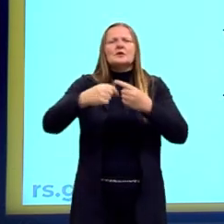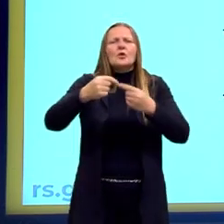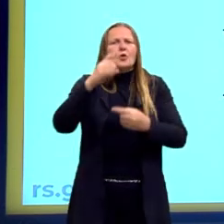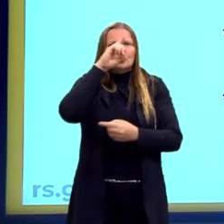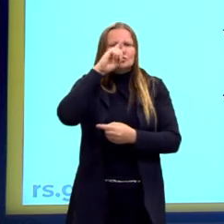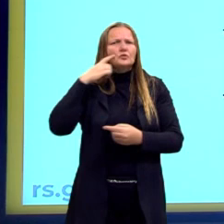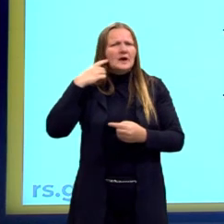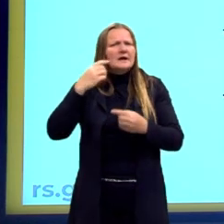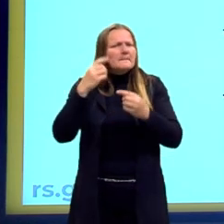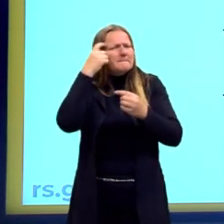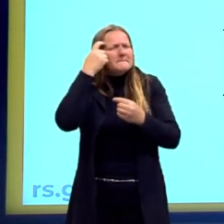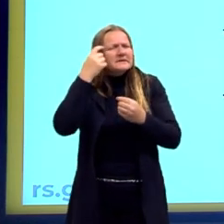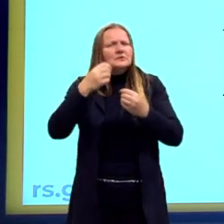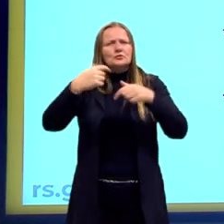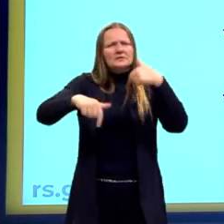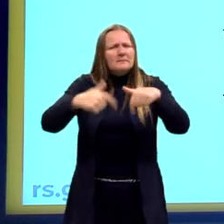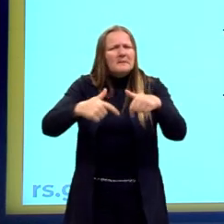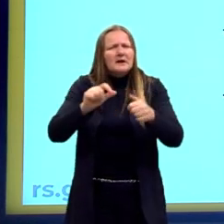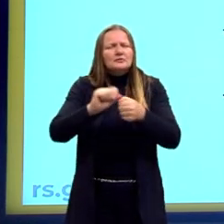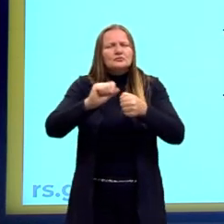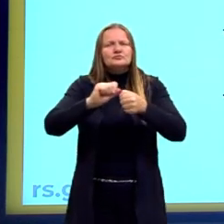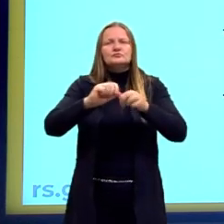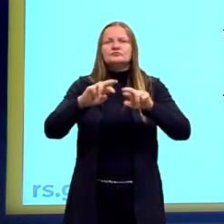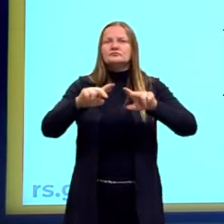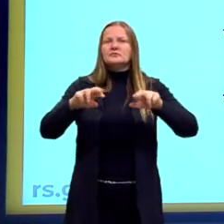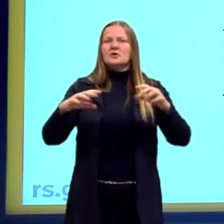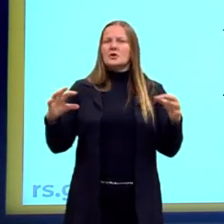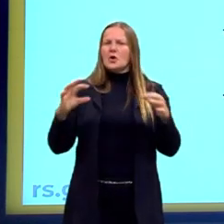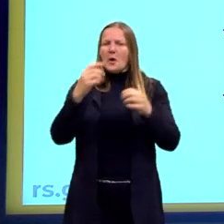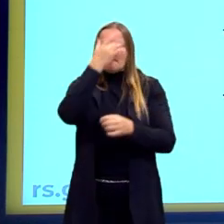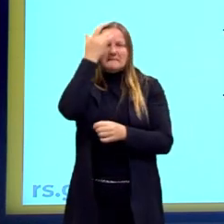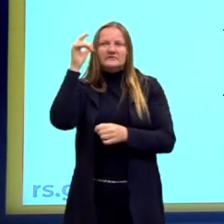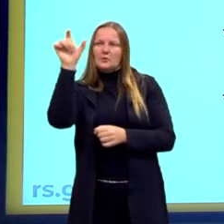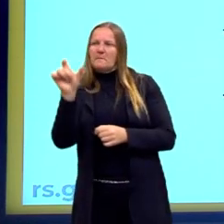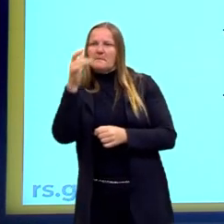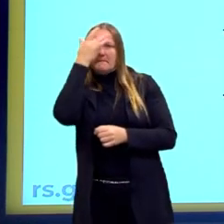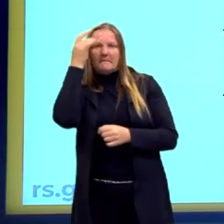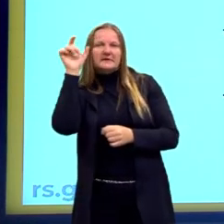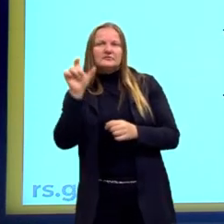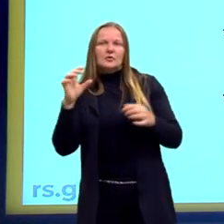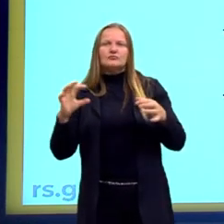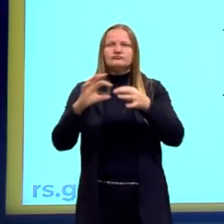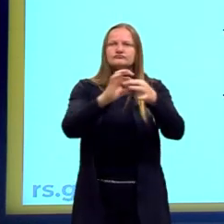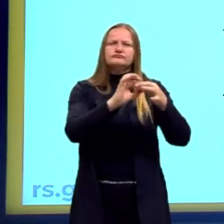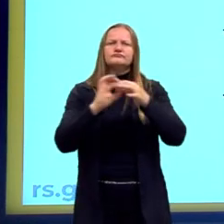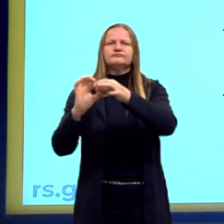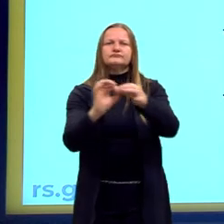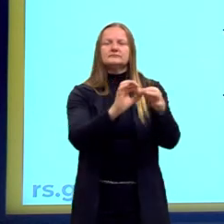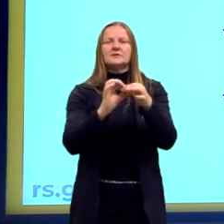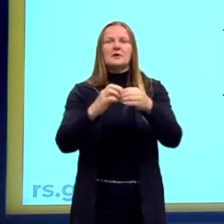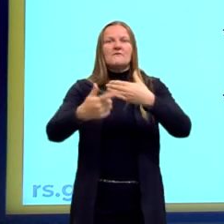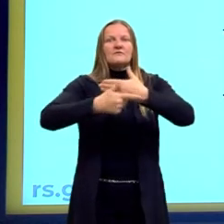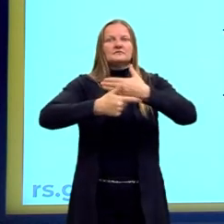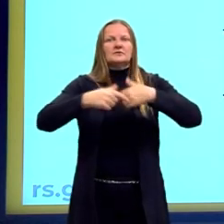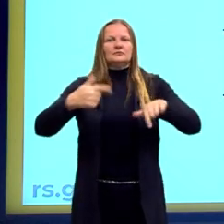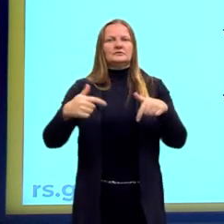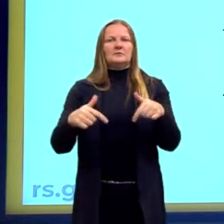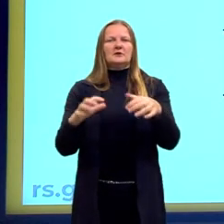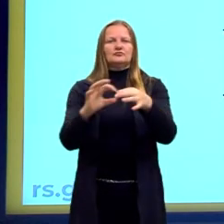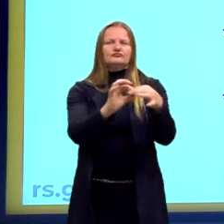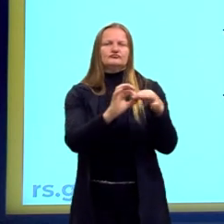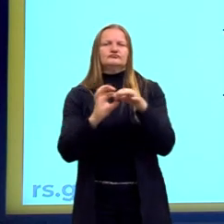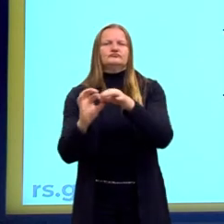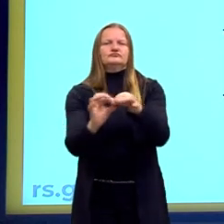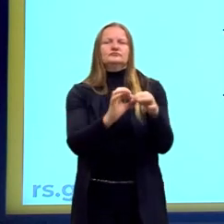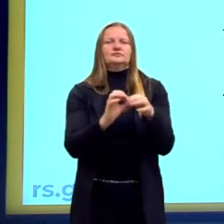de alguma forma, o trabalho vai unir as pessoas. De alguma forma, as pessoas vão ficar interligadas pelo trabalho. Ou seja,